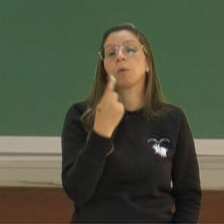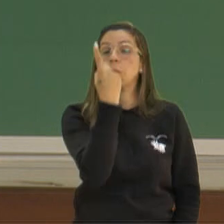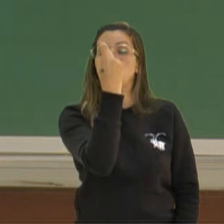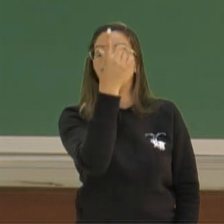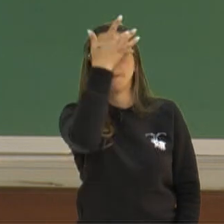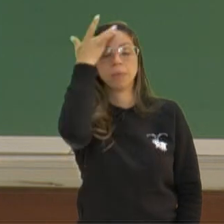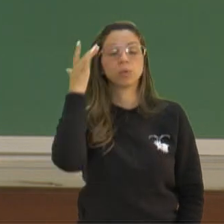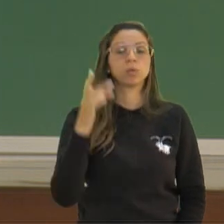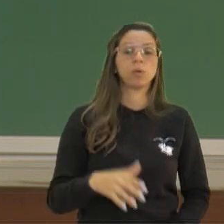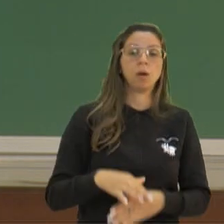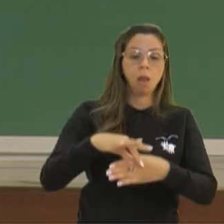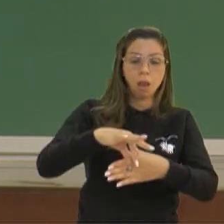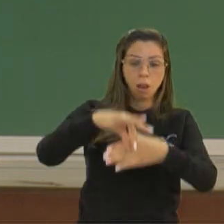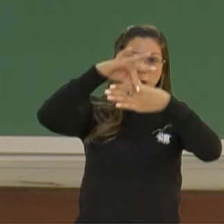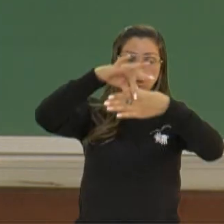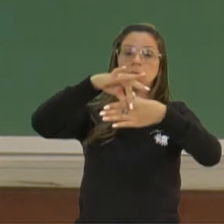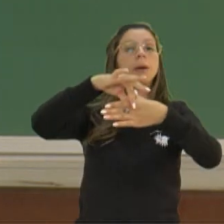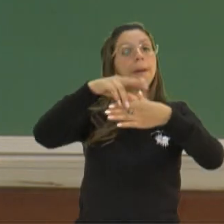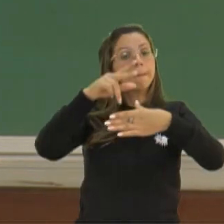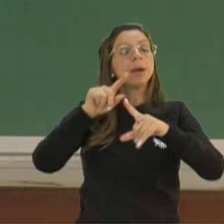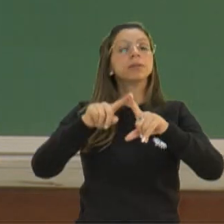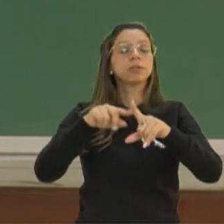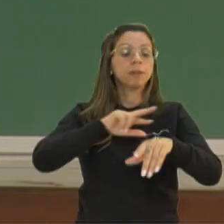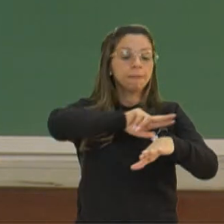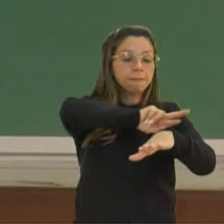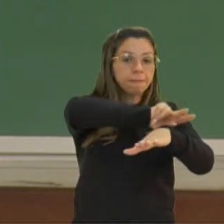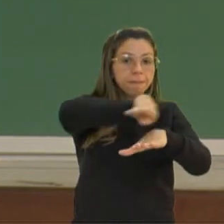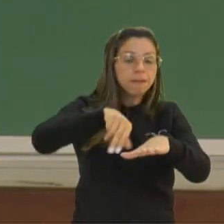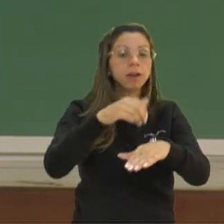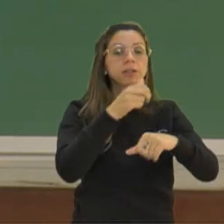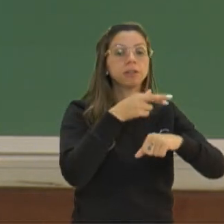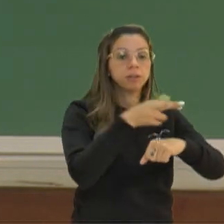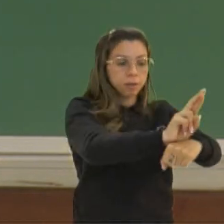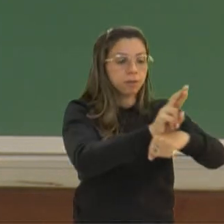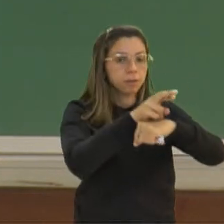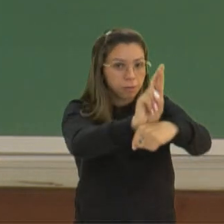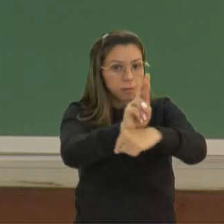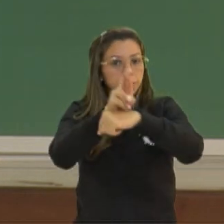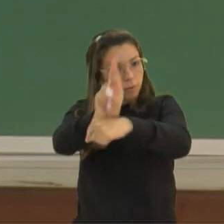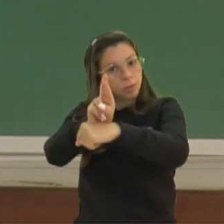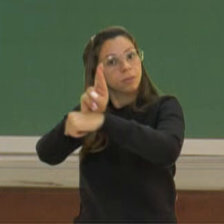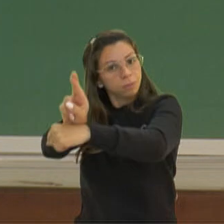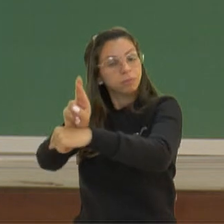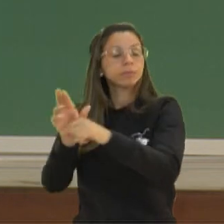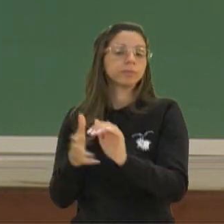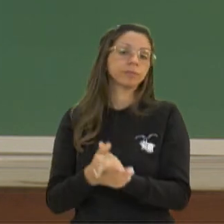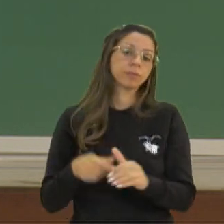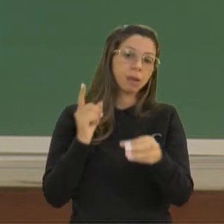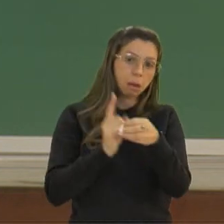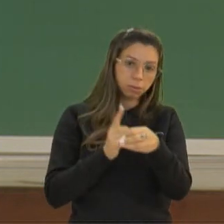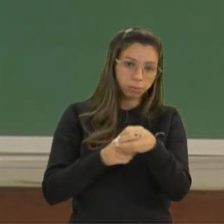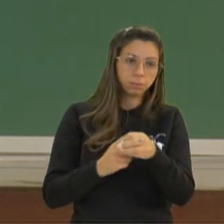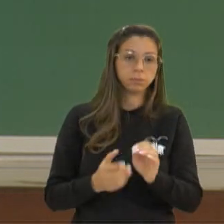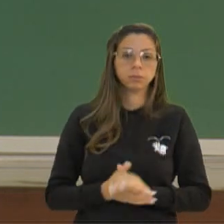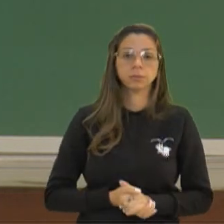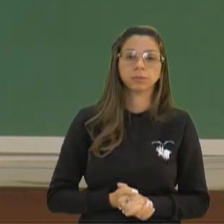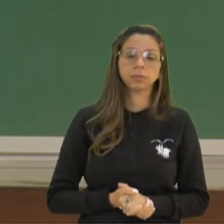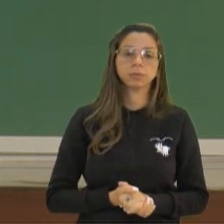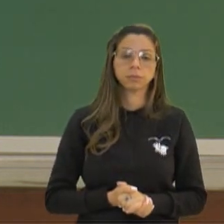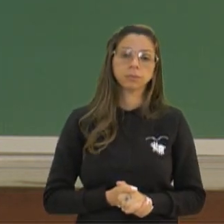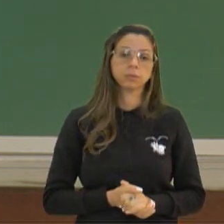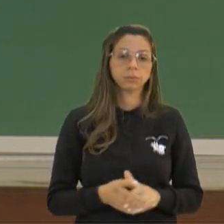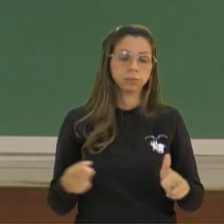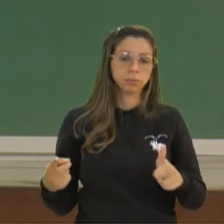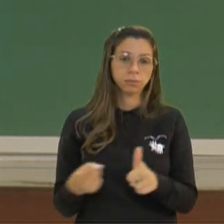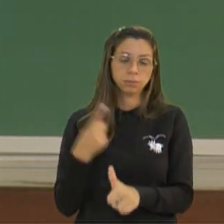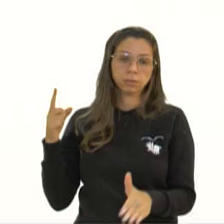líder, mas esses representantes aí, esses delegados que representavam as cidades. Bom, o primeiro